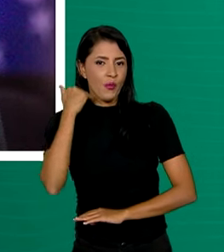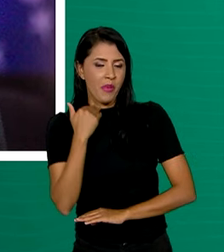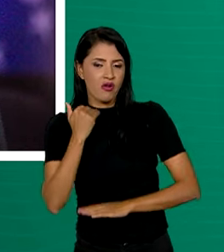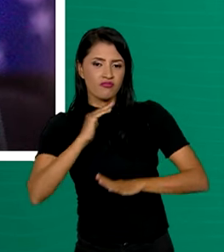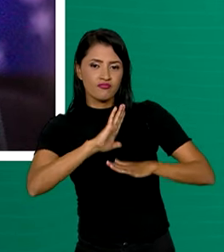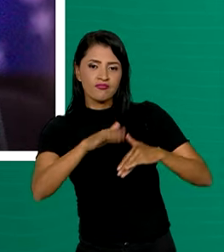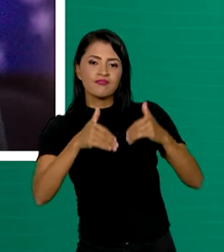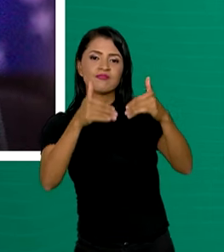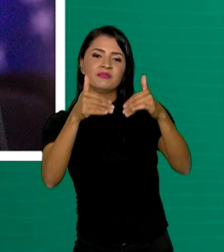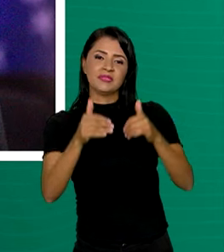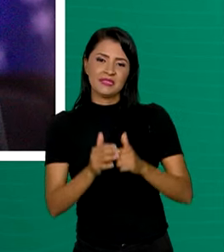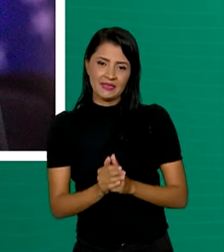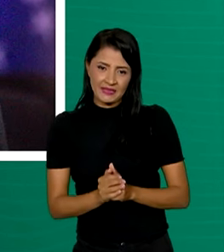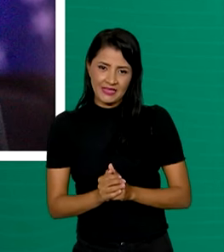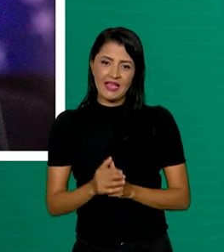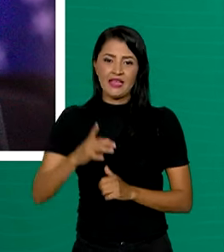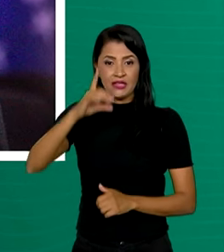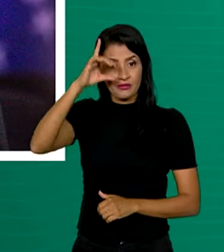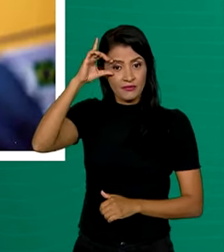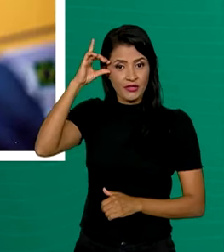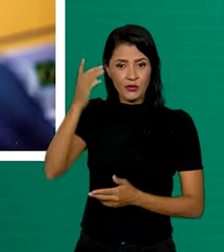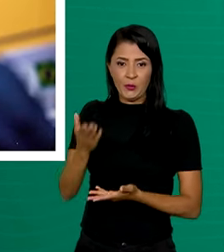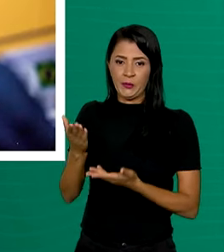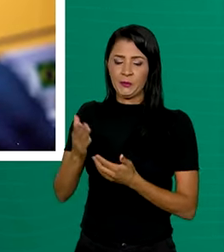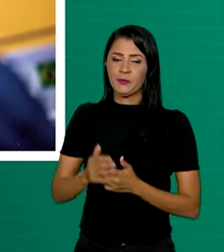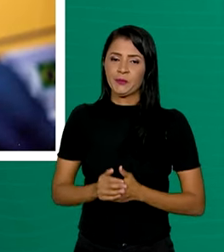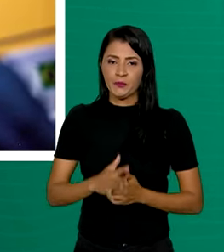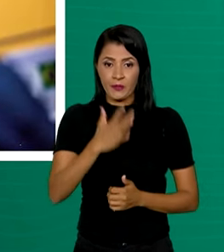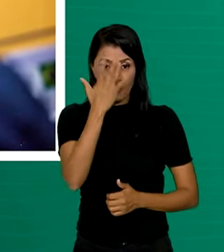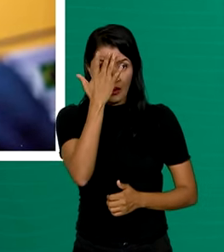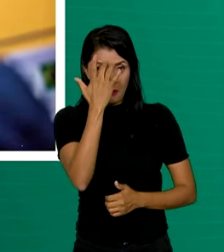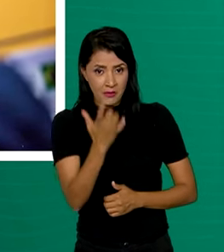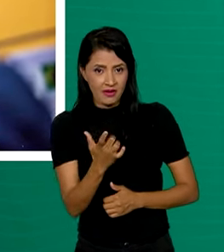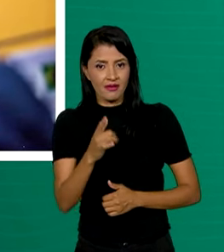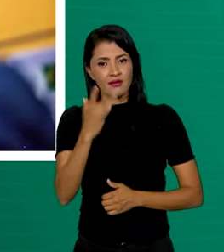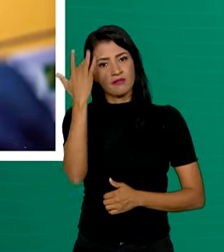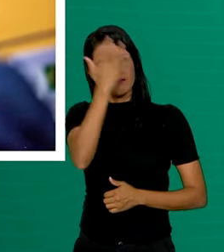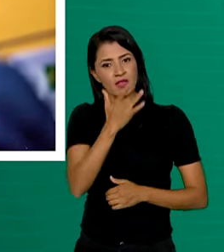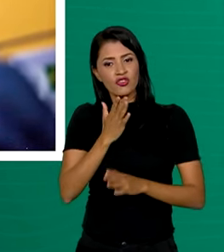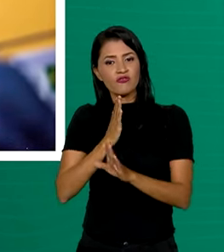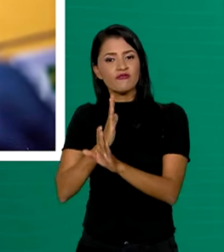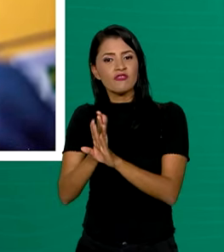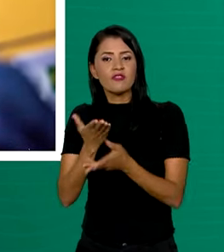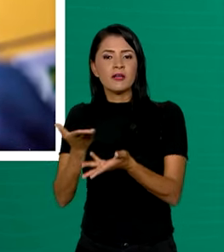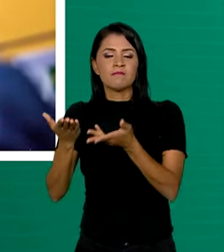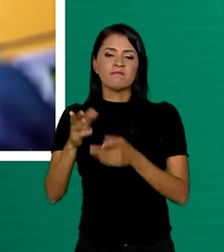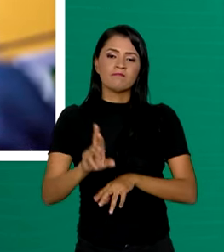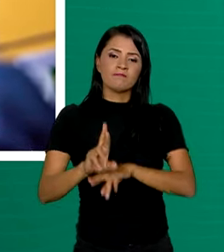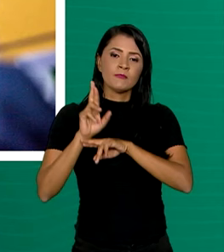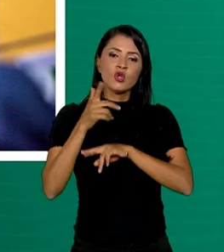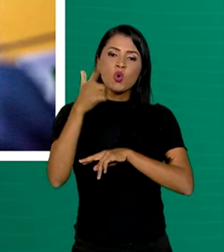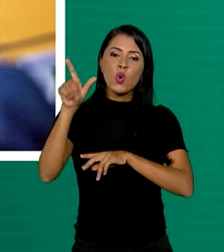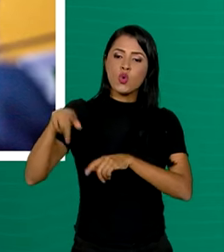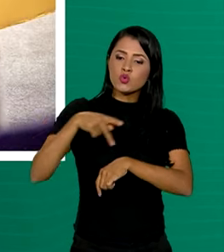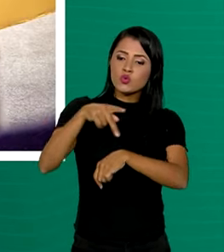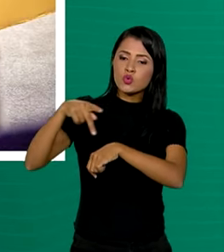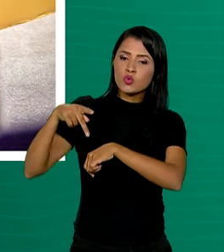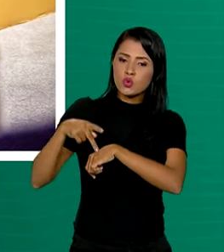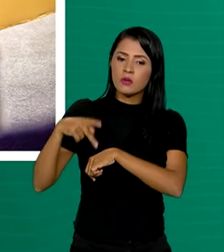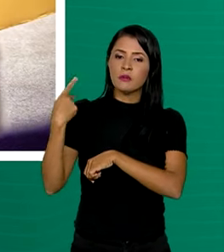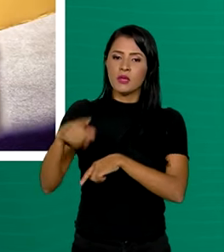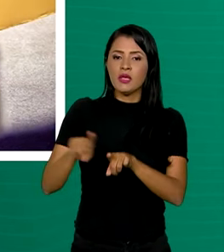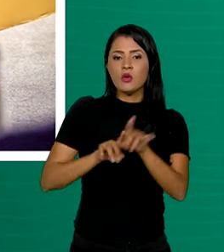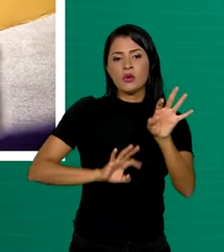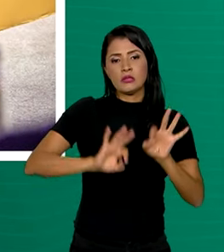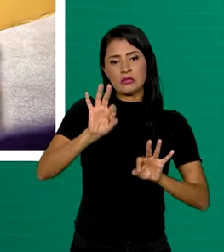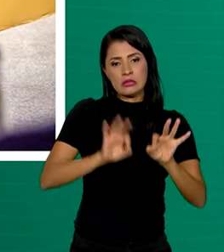de Desenvolvimento, Dilma Rousseff. Amanhã, Haddad se reunirá com representantes de outros países e